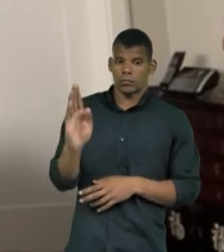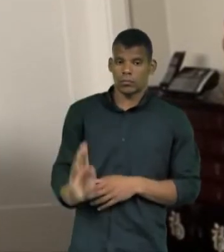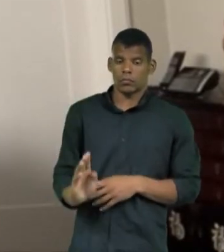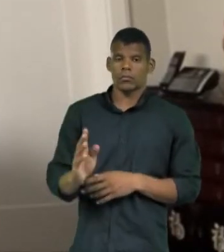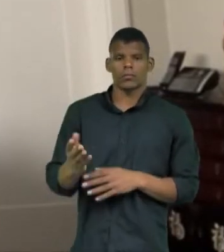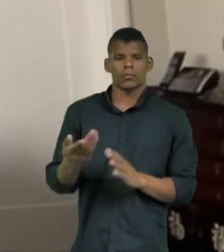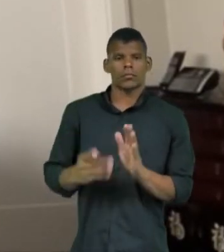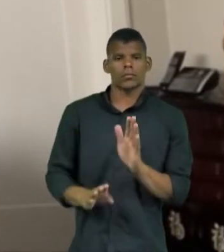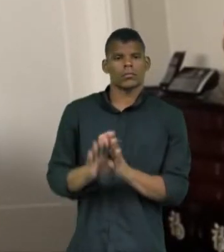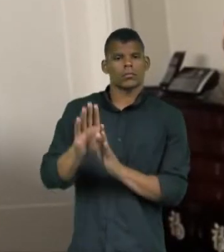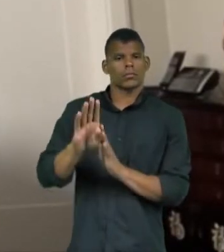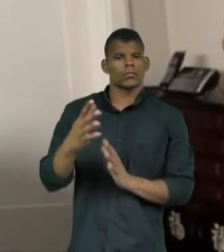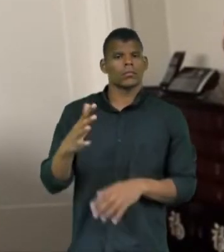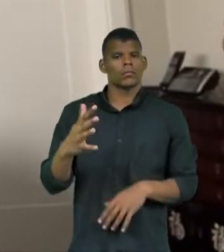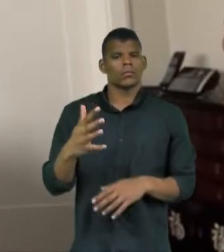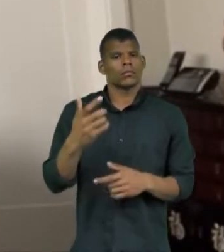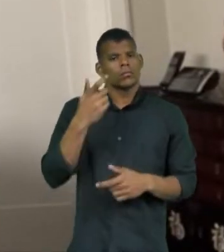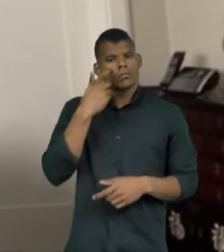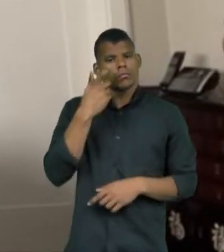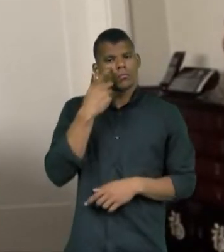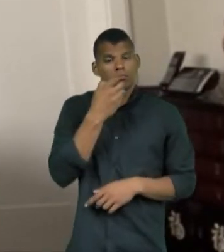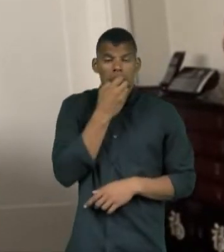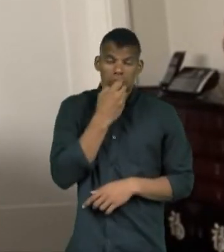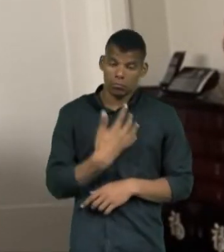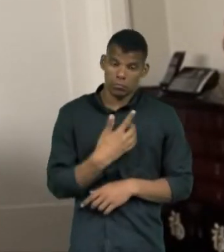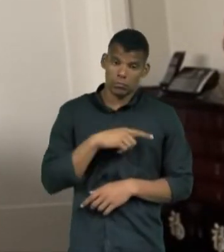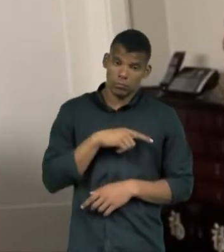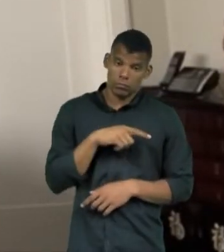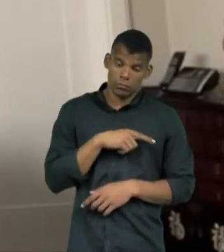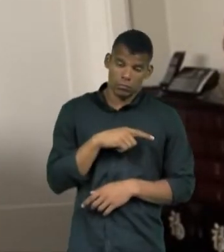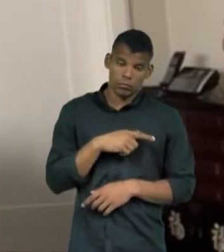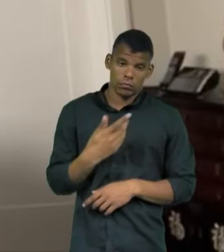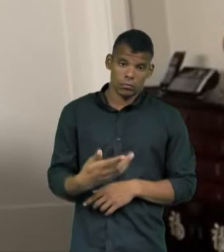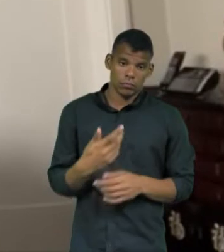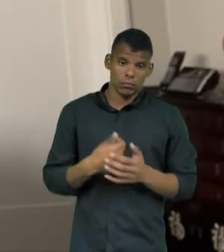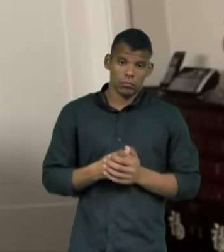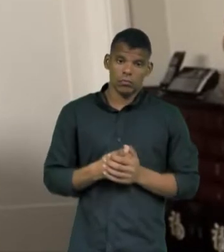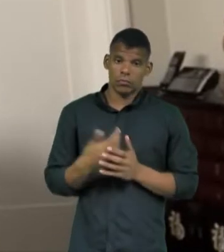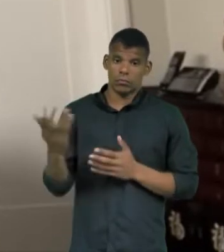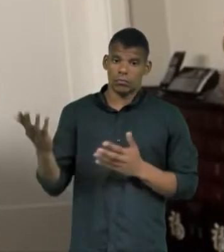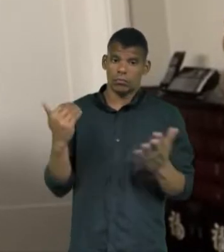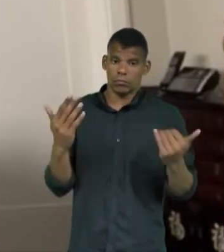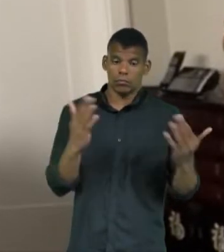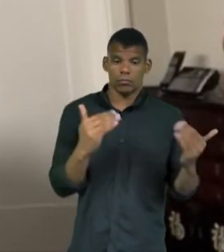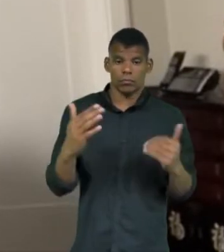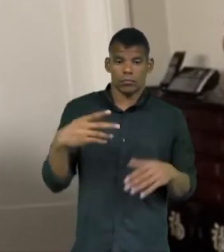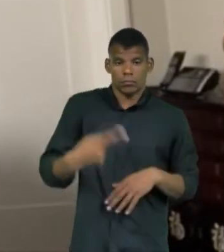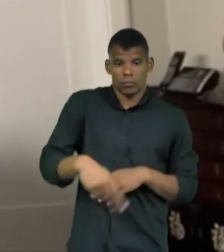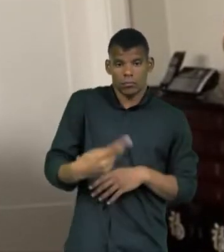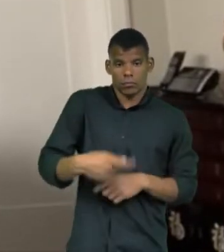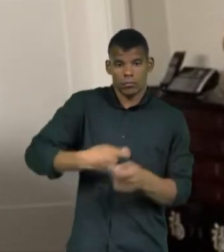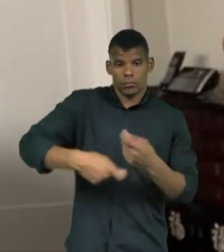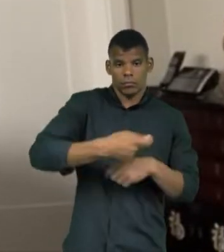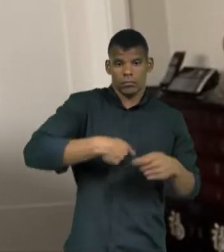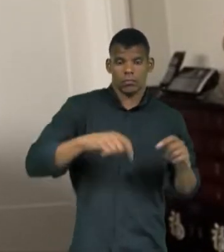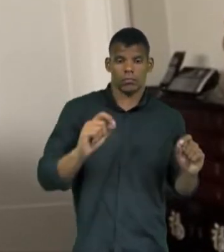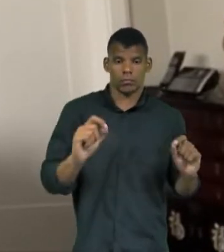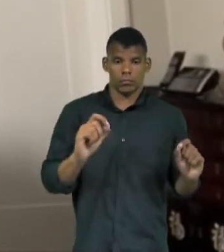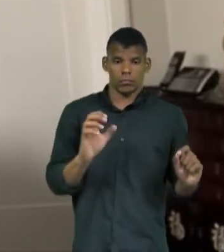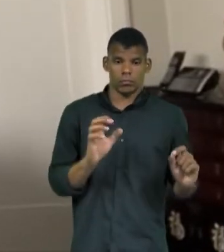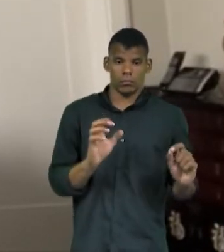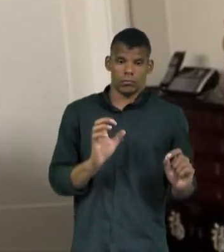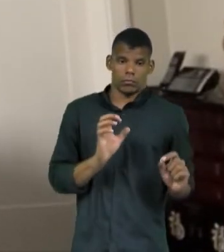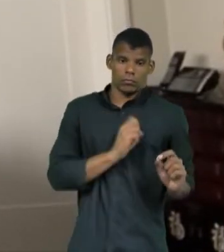visto com muito bons olhos. Está trazendo para o mercado aqueles que são apaixonados